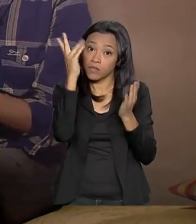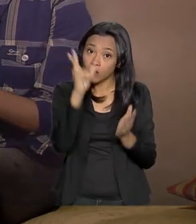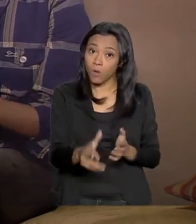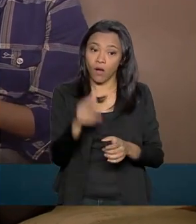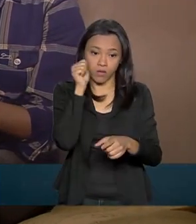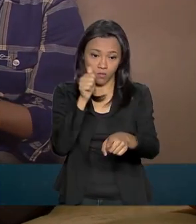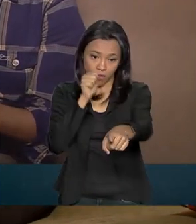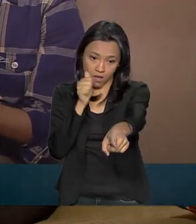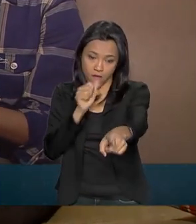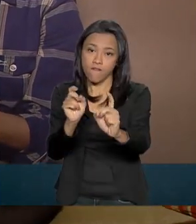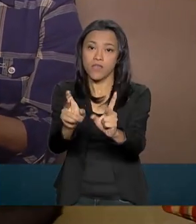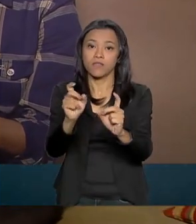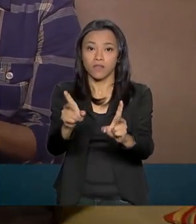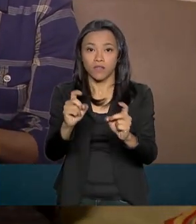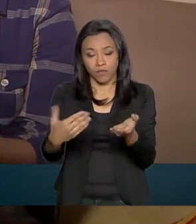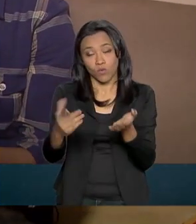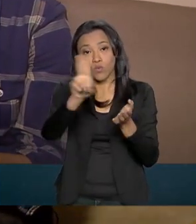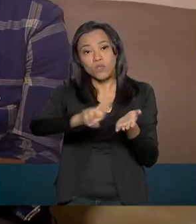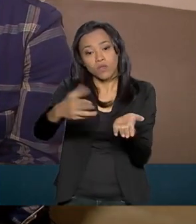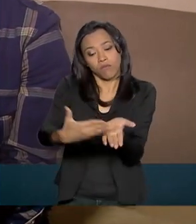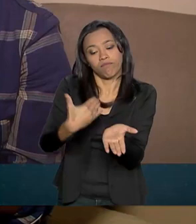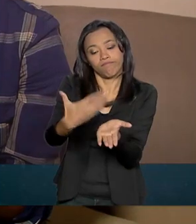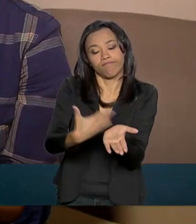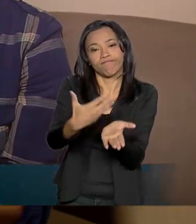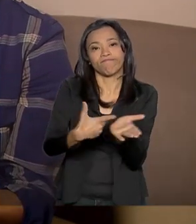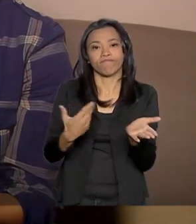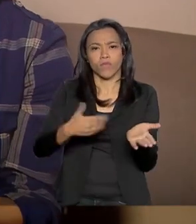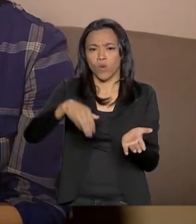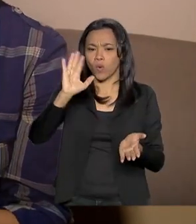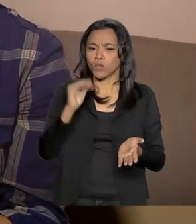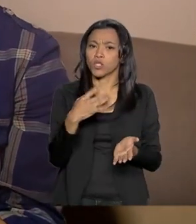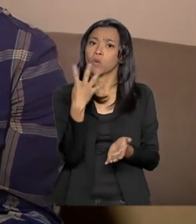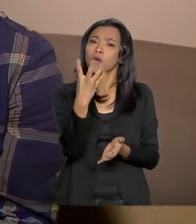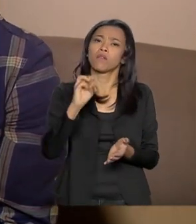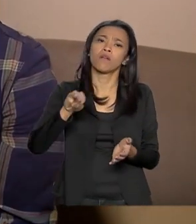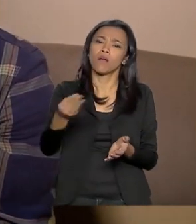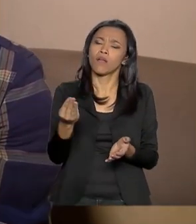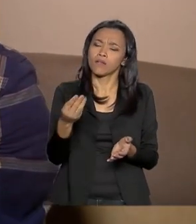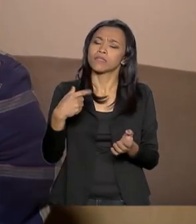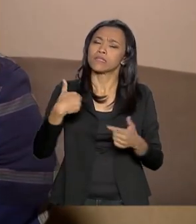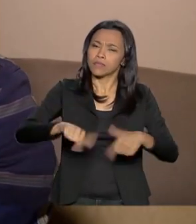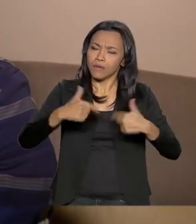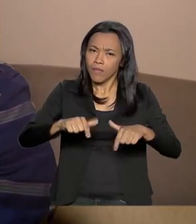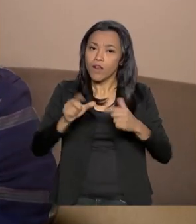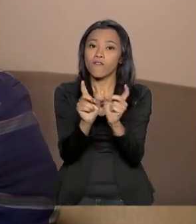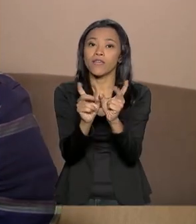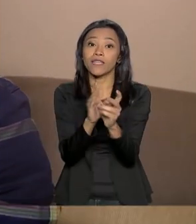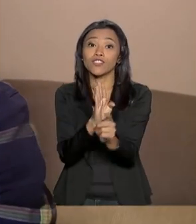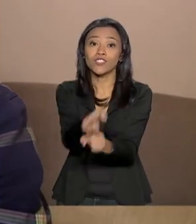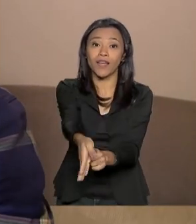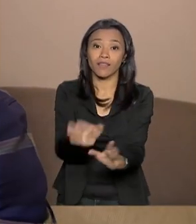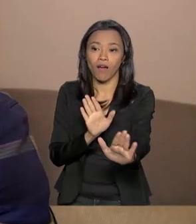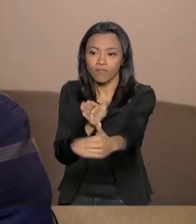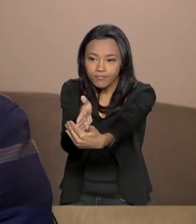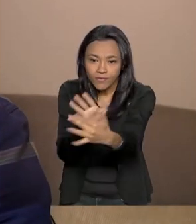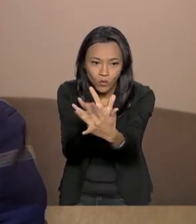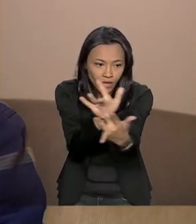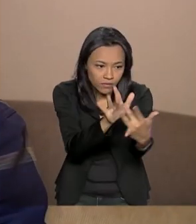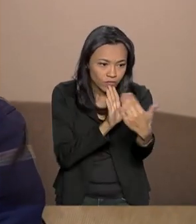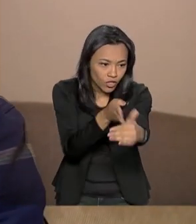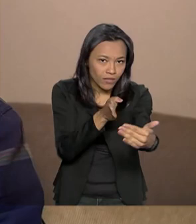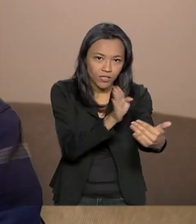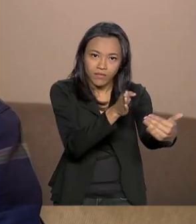Diva. Hoje, 4 milhões e 100 mil pessoas trabalham com vendas diretas no Brasil. O setor movimentou mais de